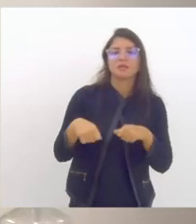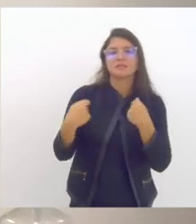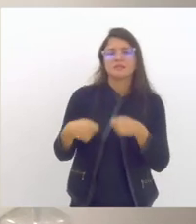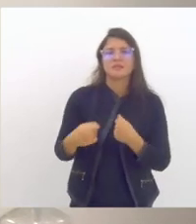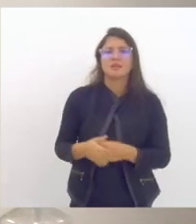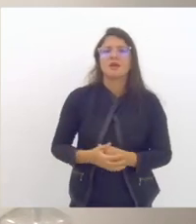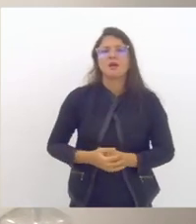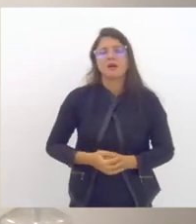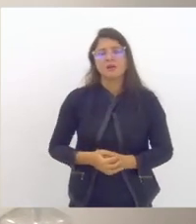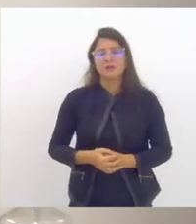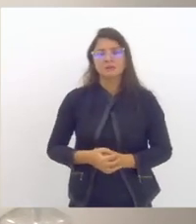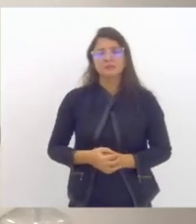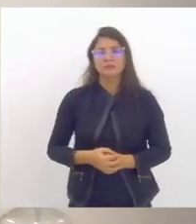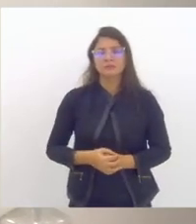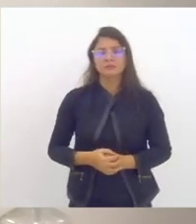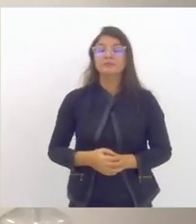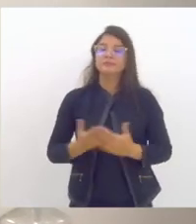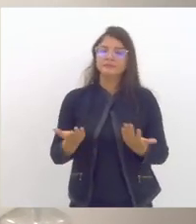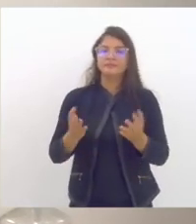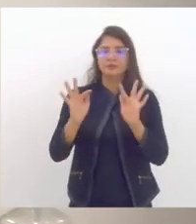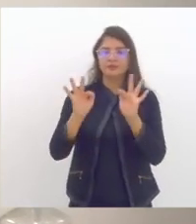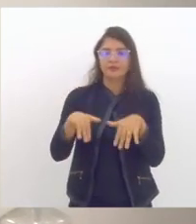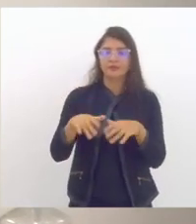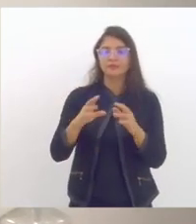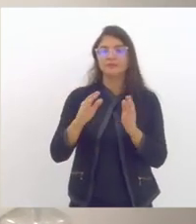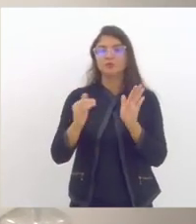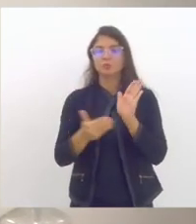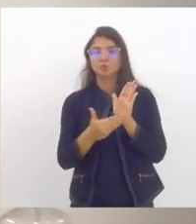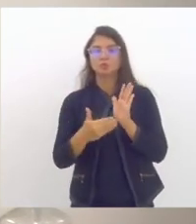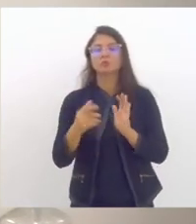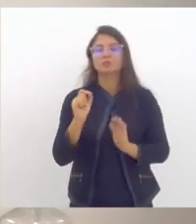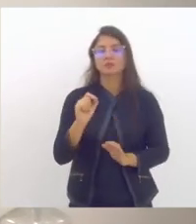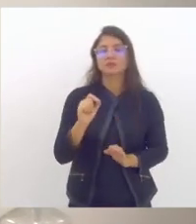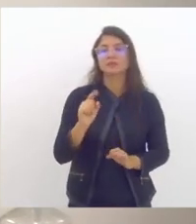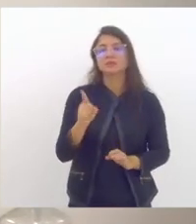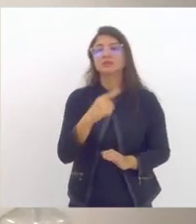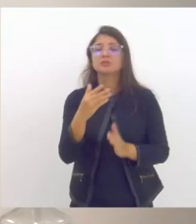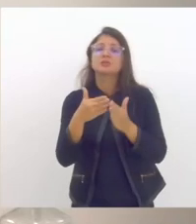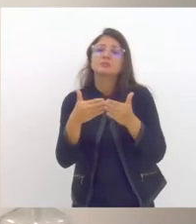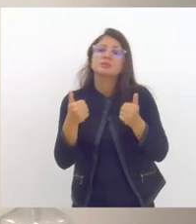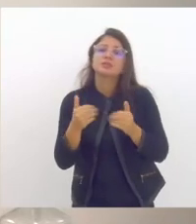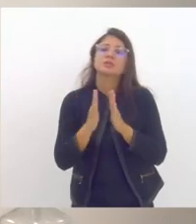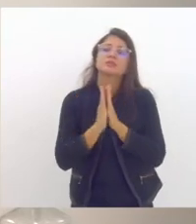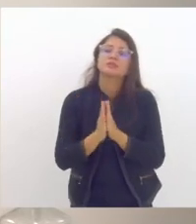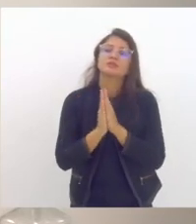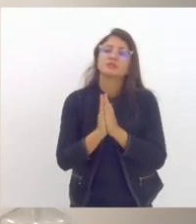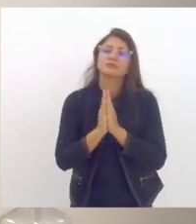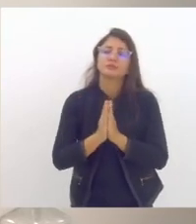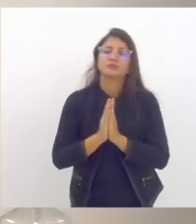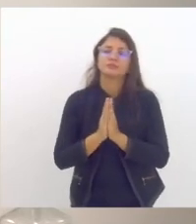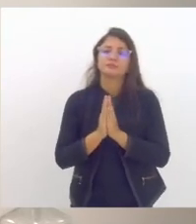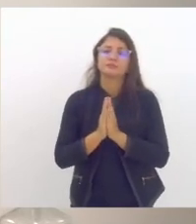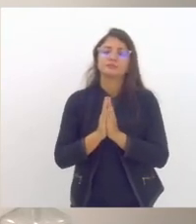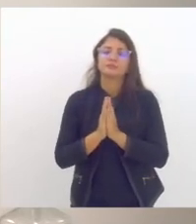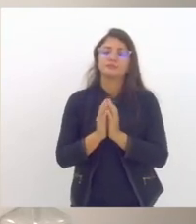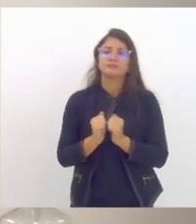escolar e por fim a gente pede também que haja uma